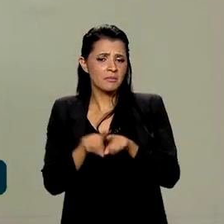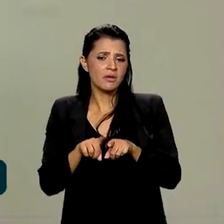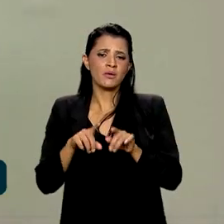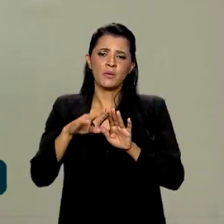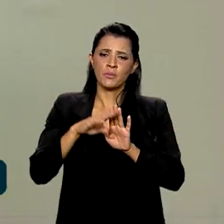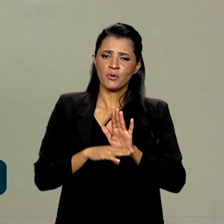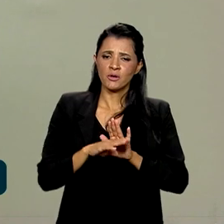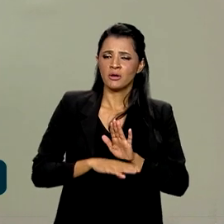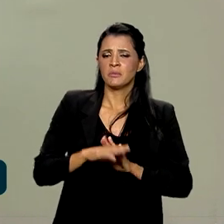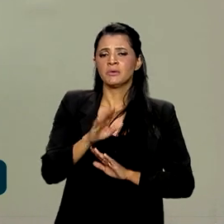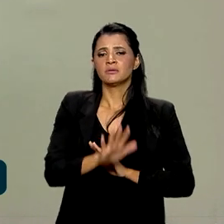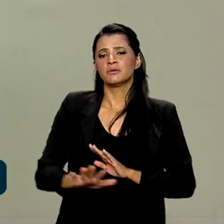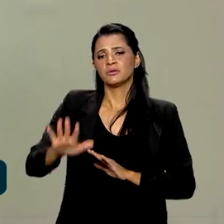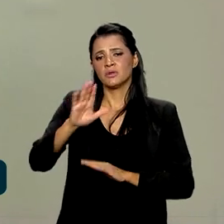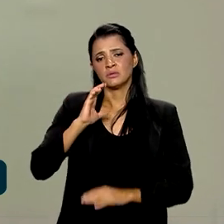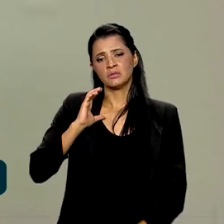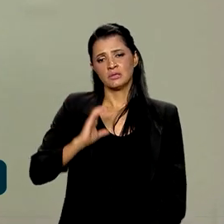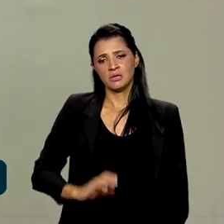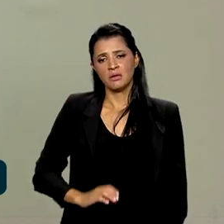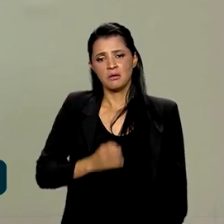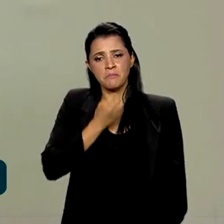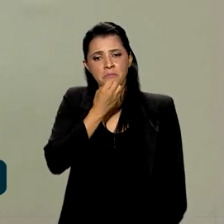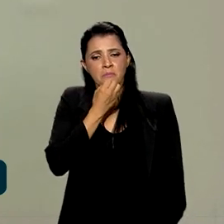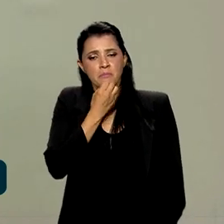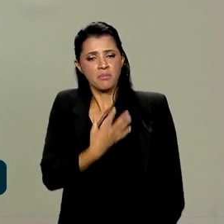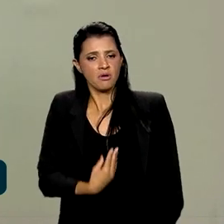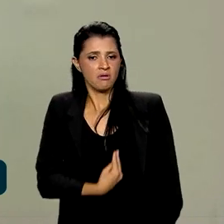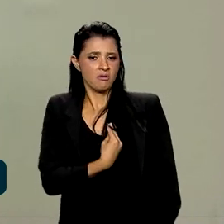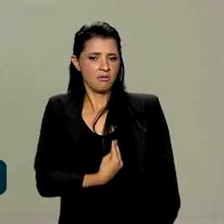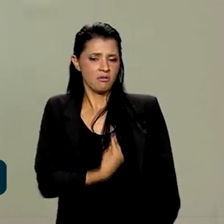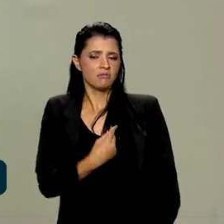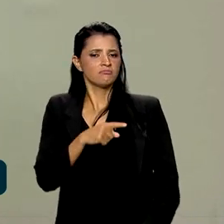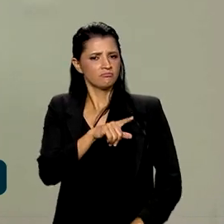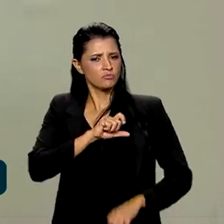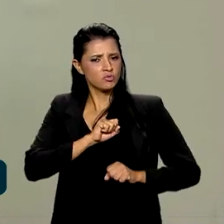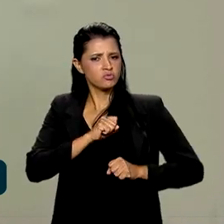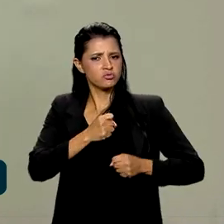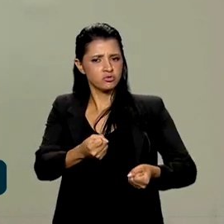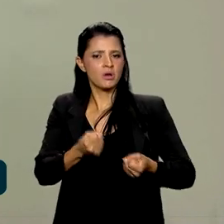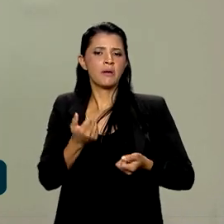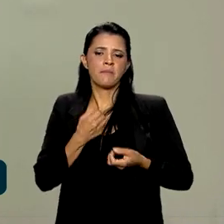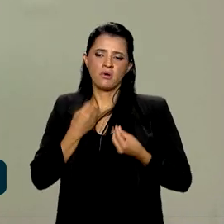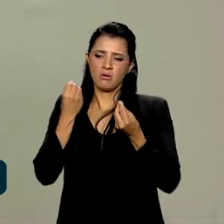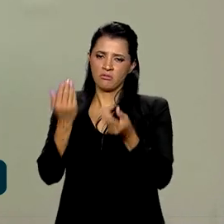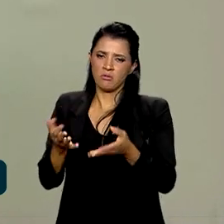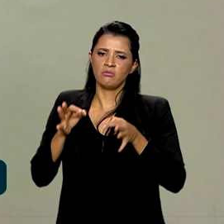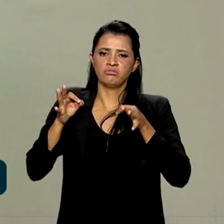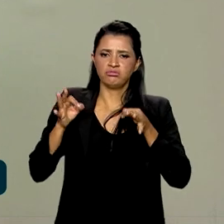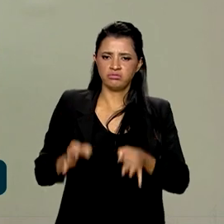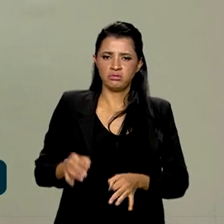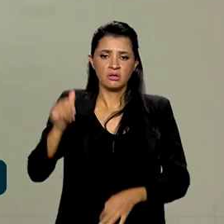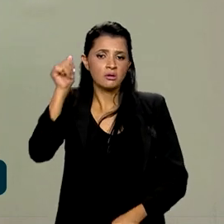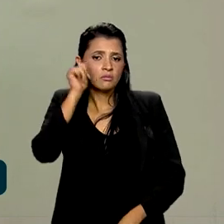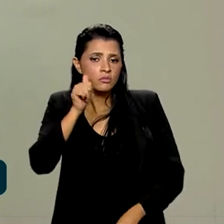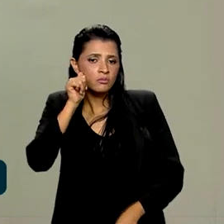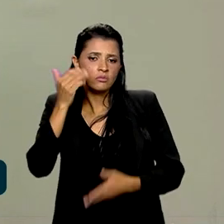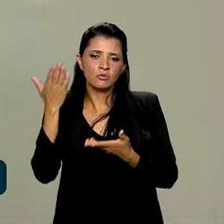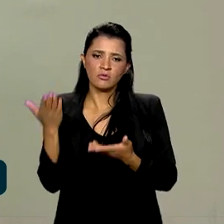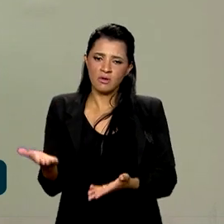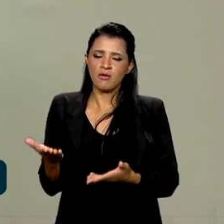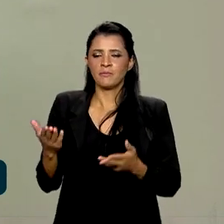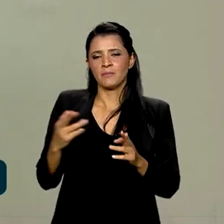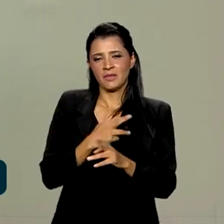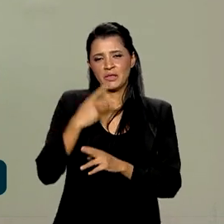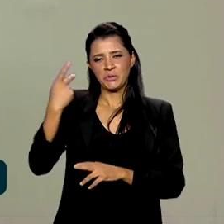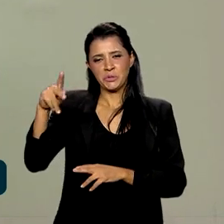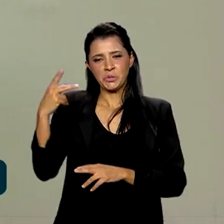Nacional de Cidadania e Bem Viver e tem aí uma iniciativa para dar essa dignidade para as mulheres em relação